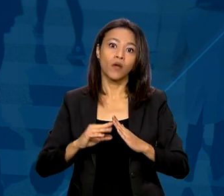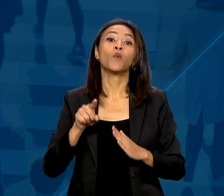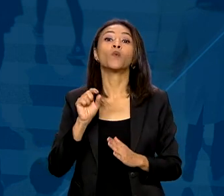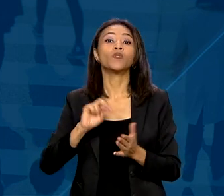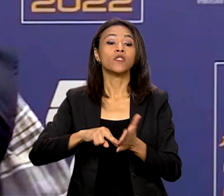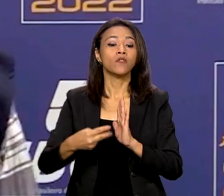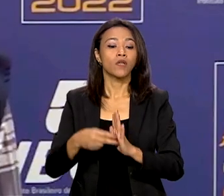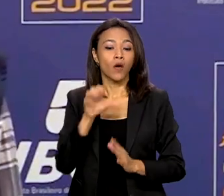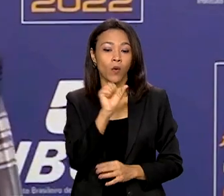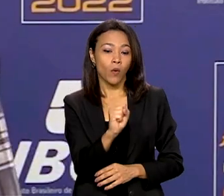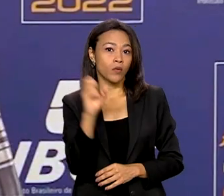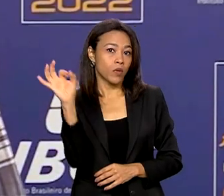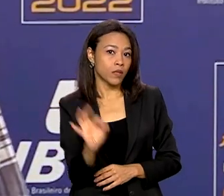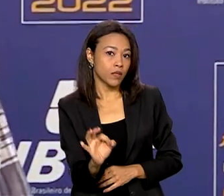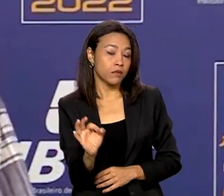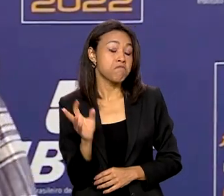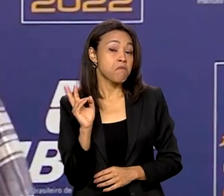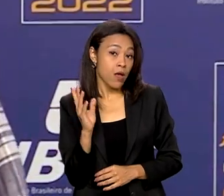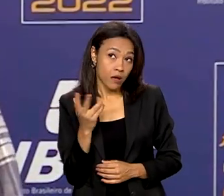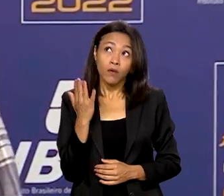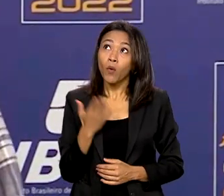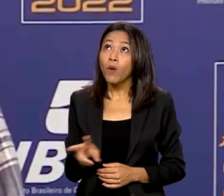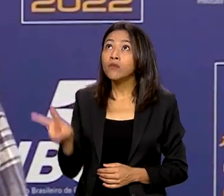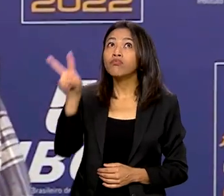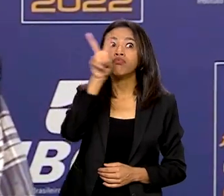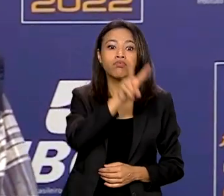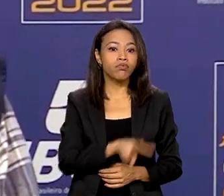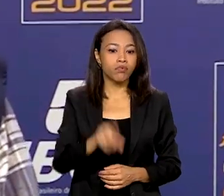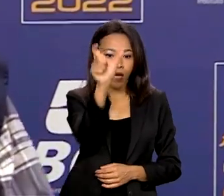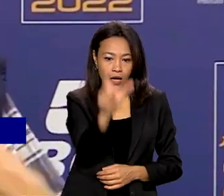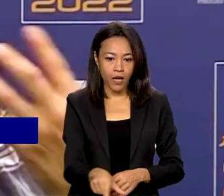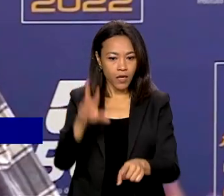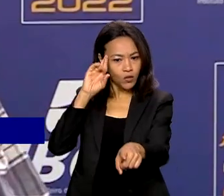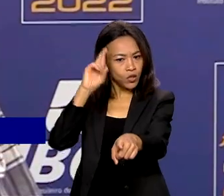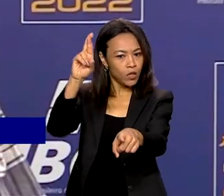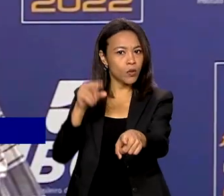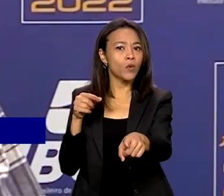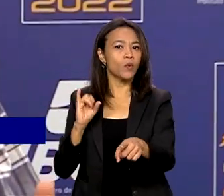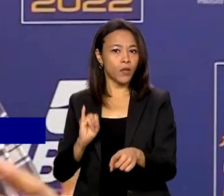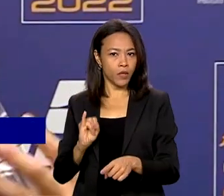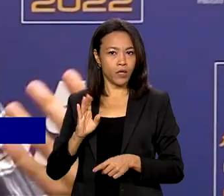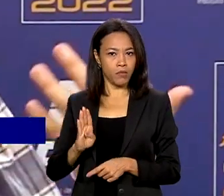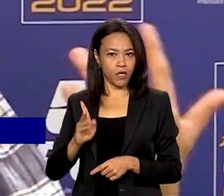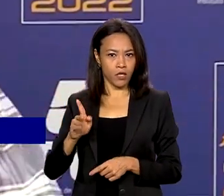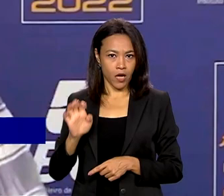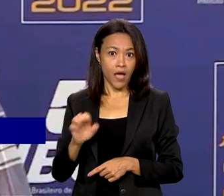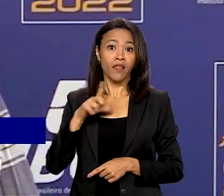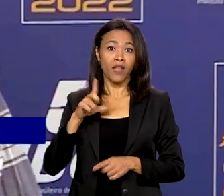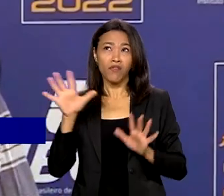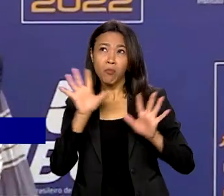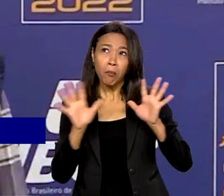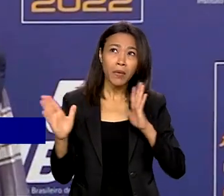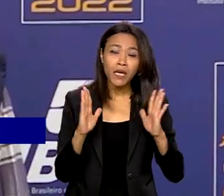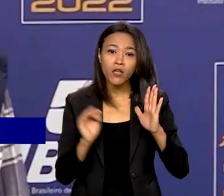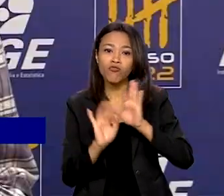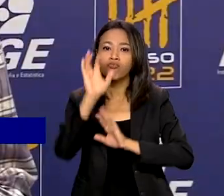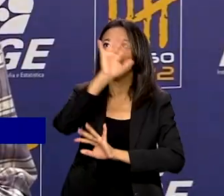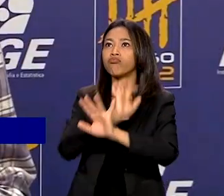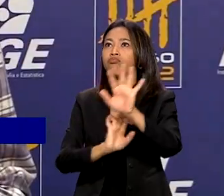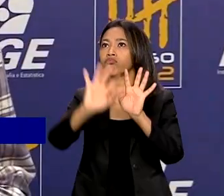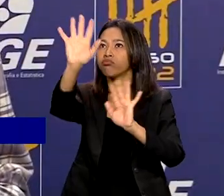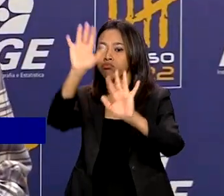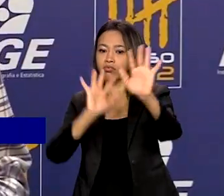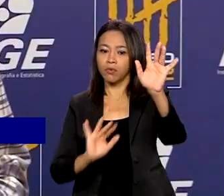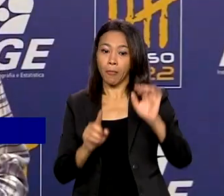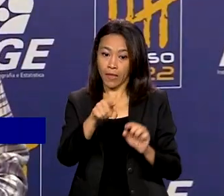8%. Mesmo assim, o diretor do IBGE disse que no período houve fluxo populacional. O